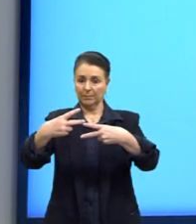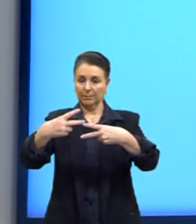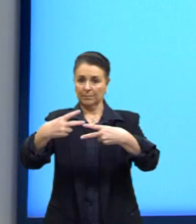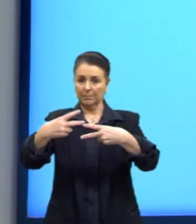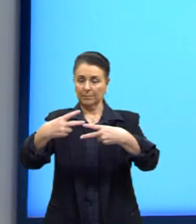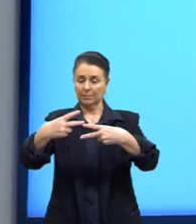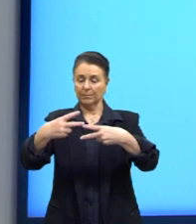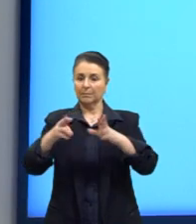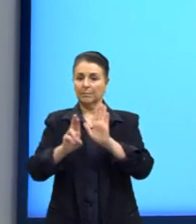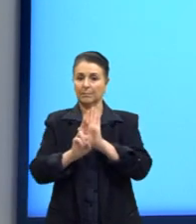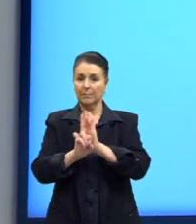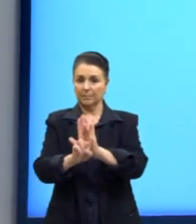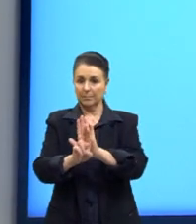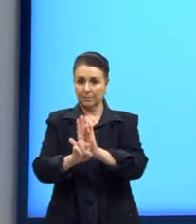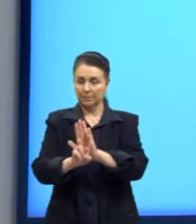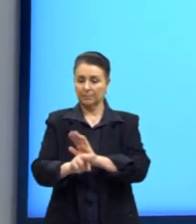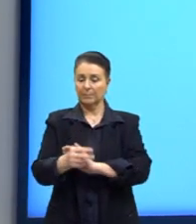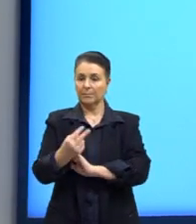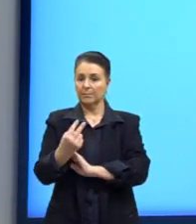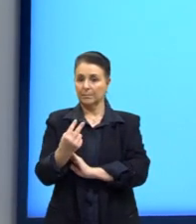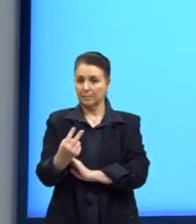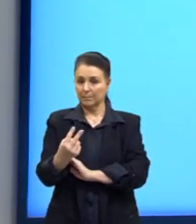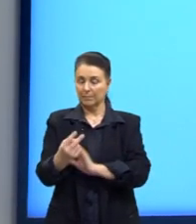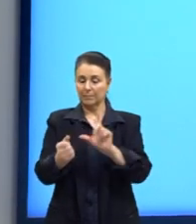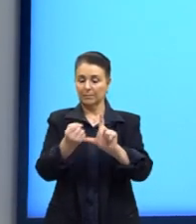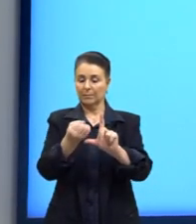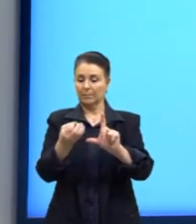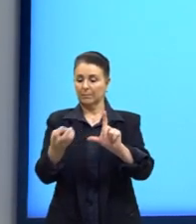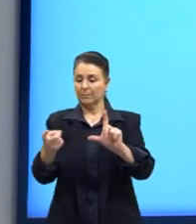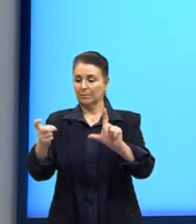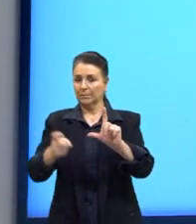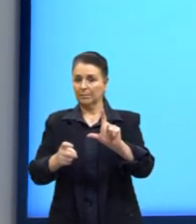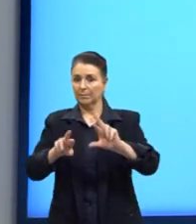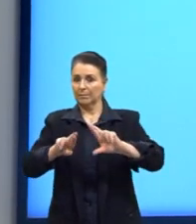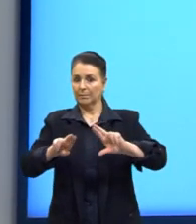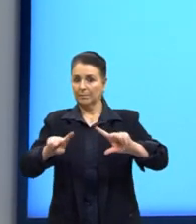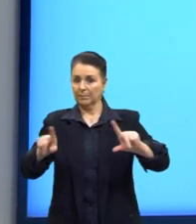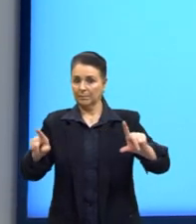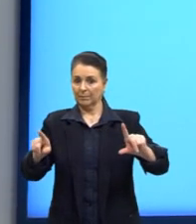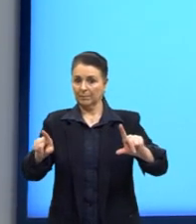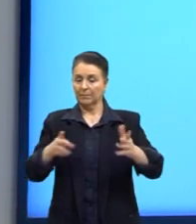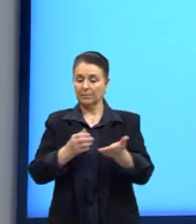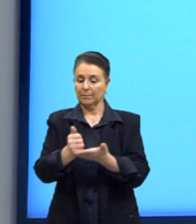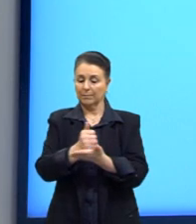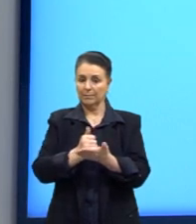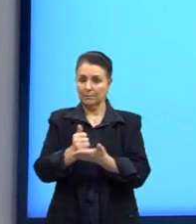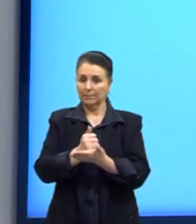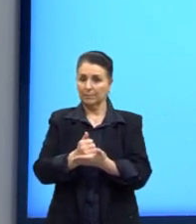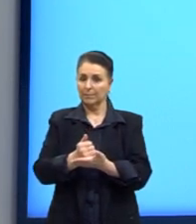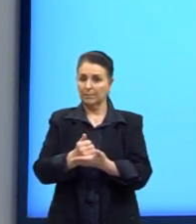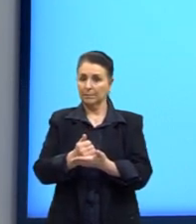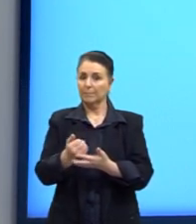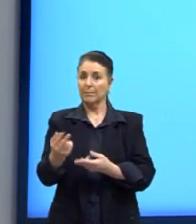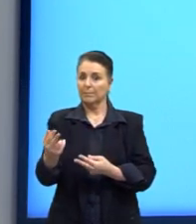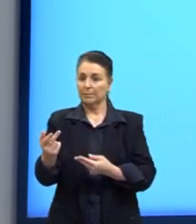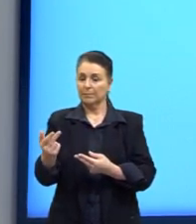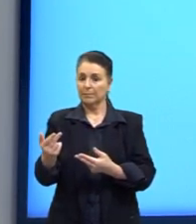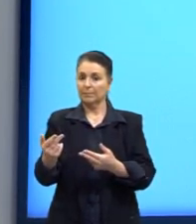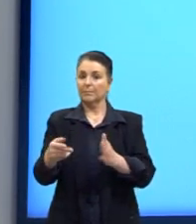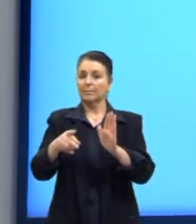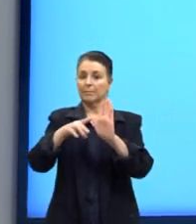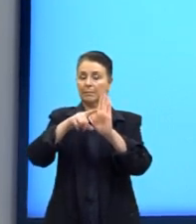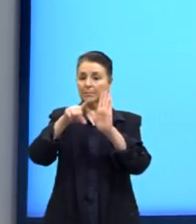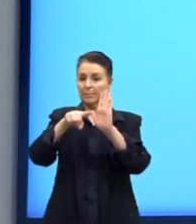podemos representar em dois logaritmos diferentes, mas mantendo a base, e agora subtraindo eles.